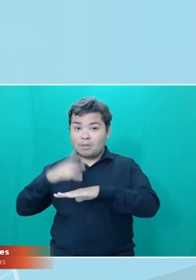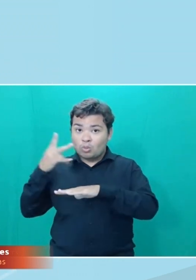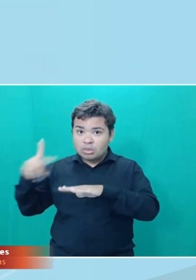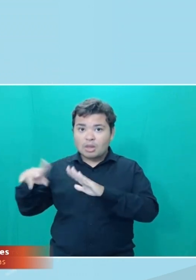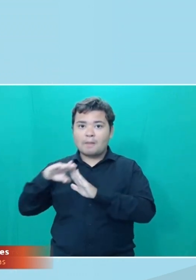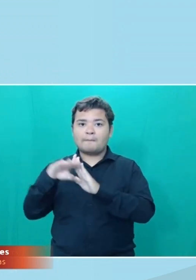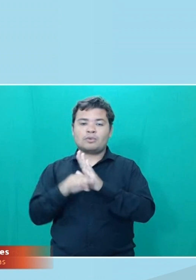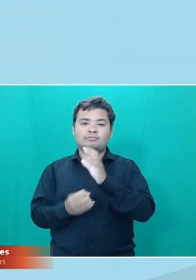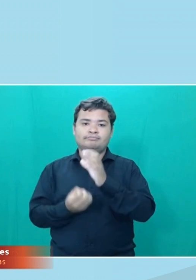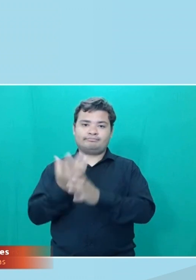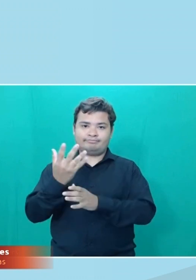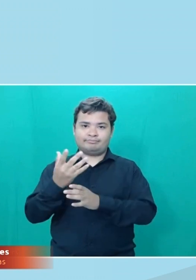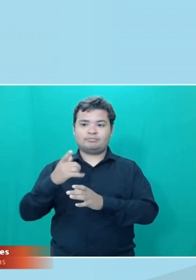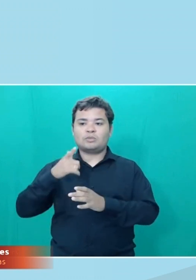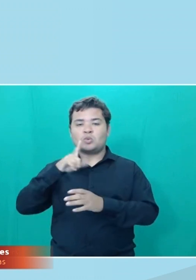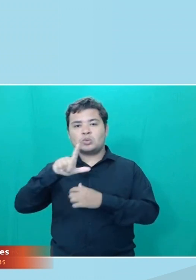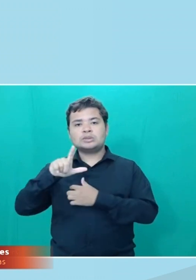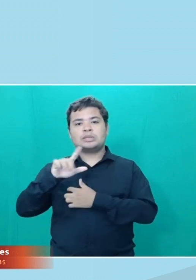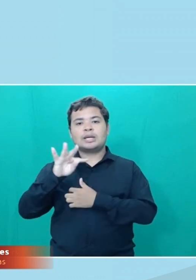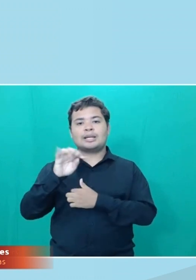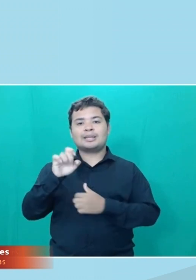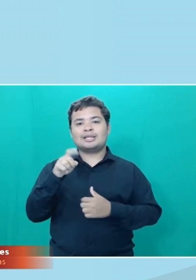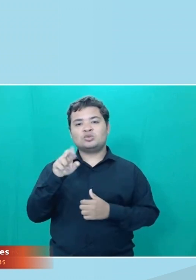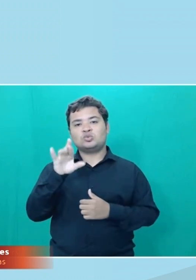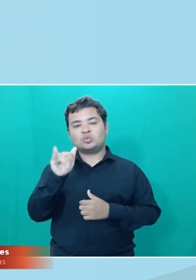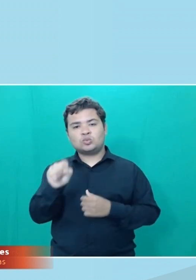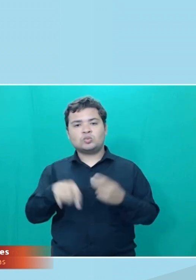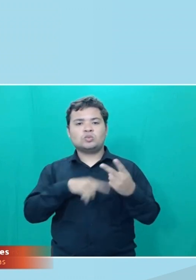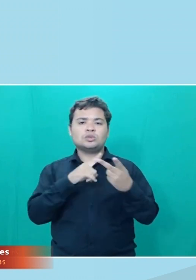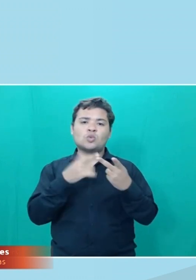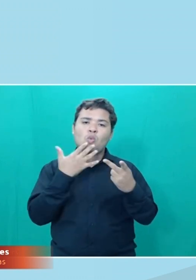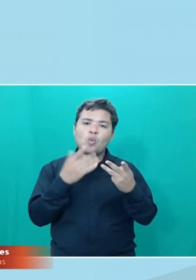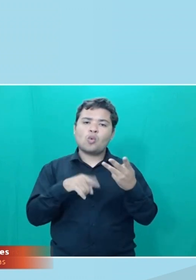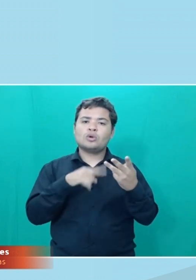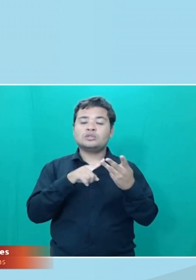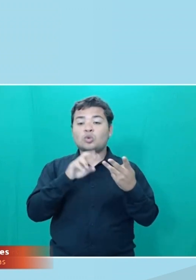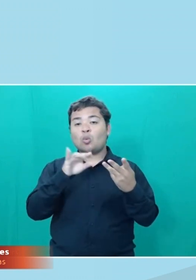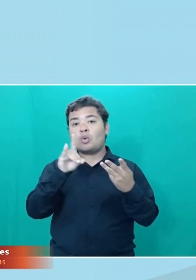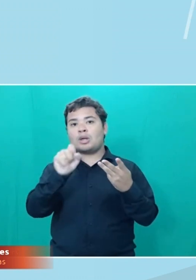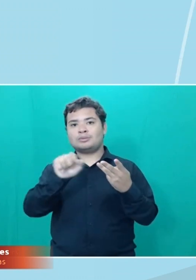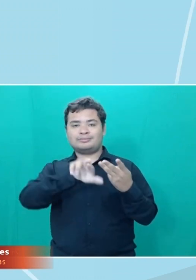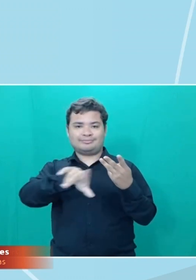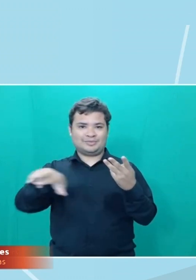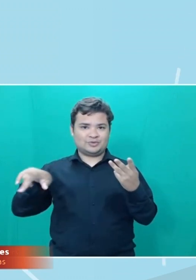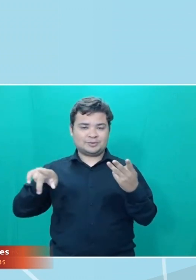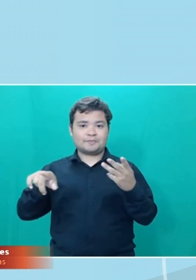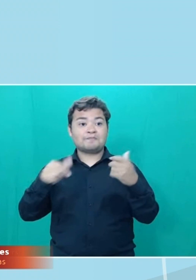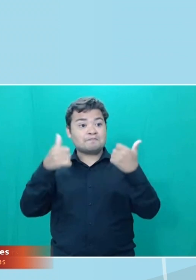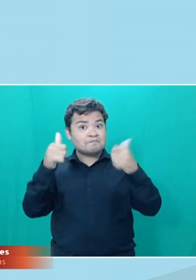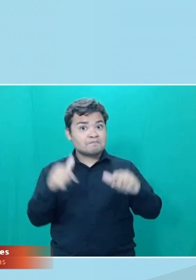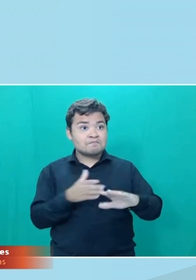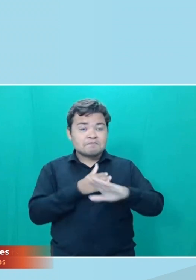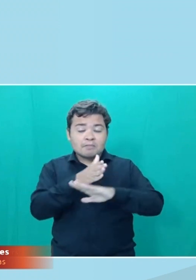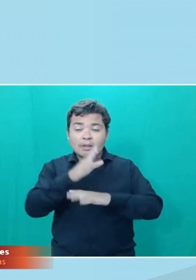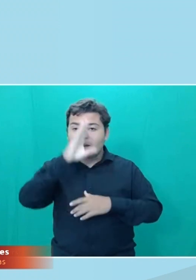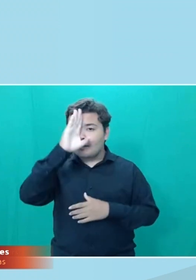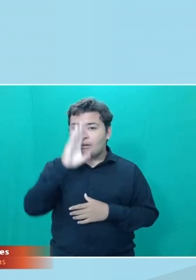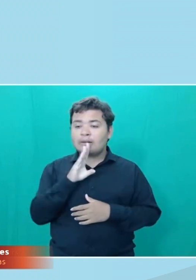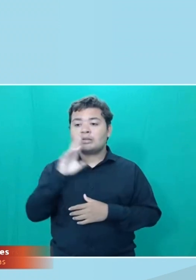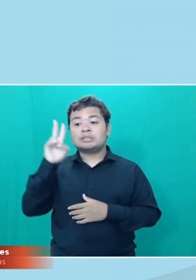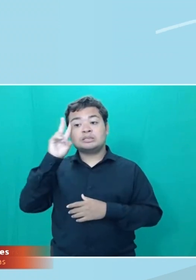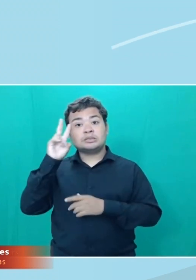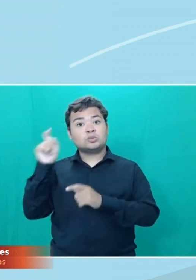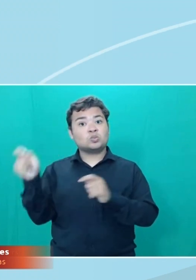para gerar diferentes texturas, cores e ruídos. A exposição é gratuita e fica aberta de segunda a